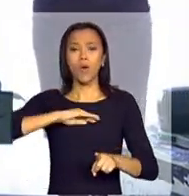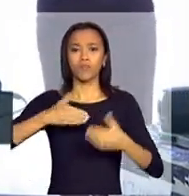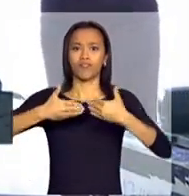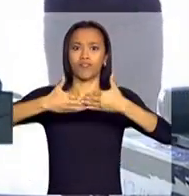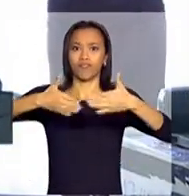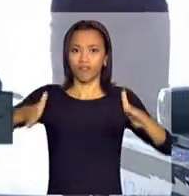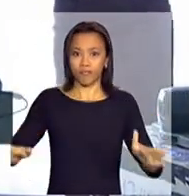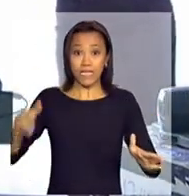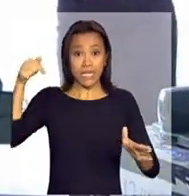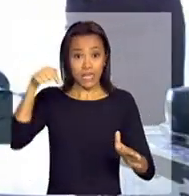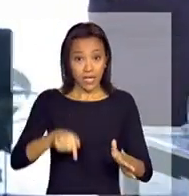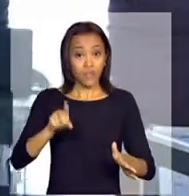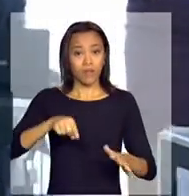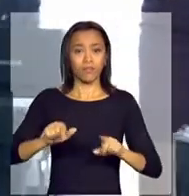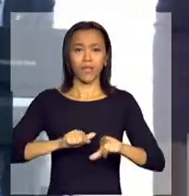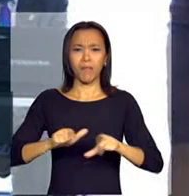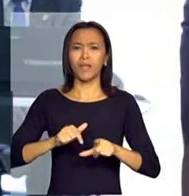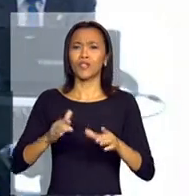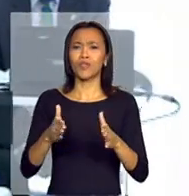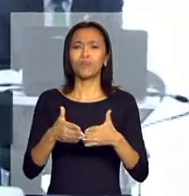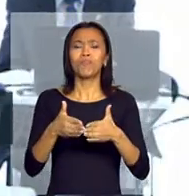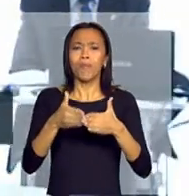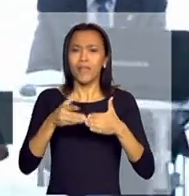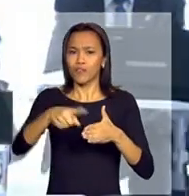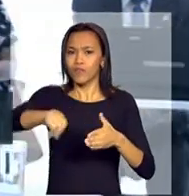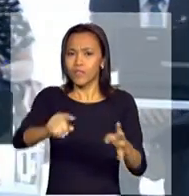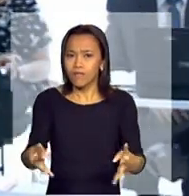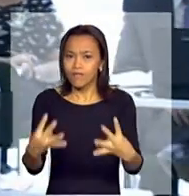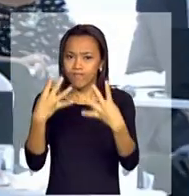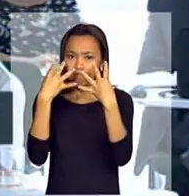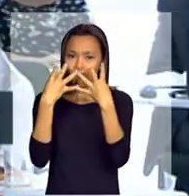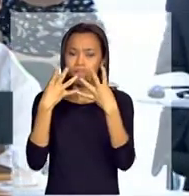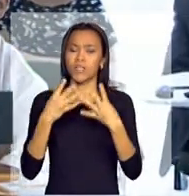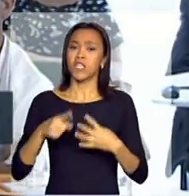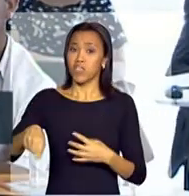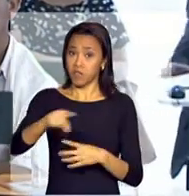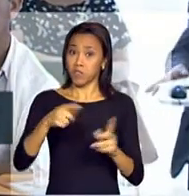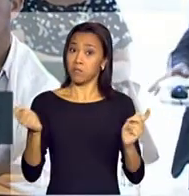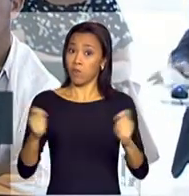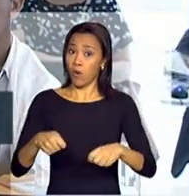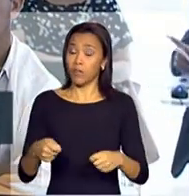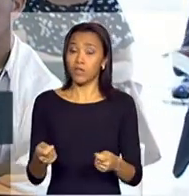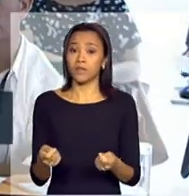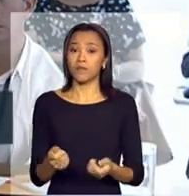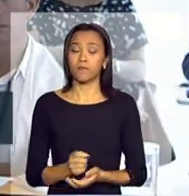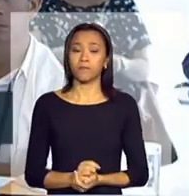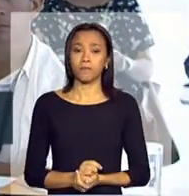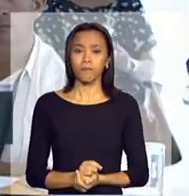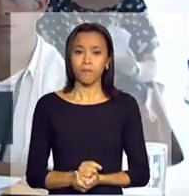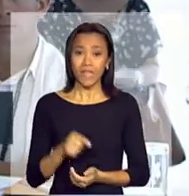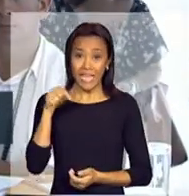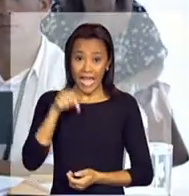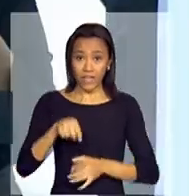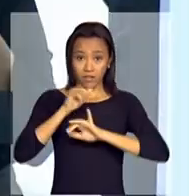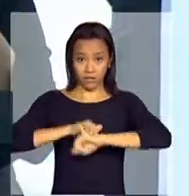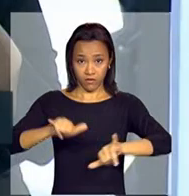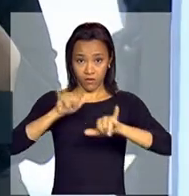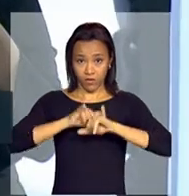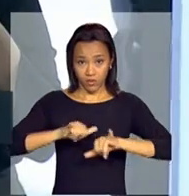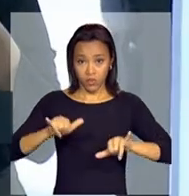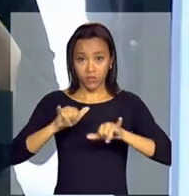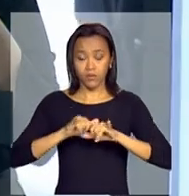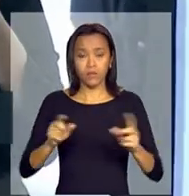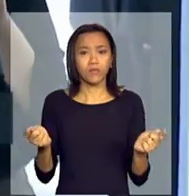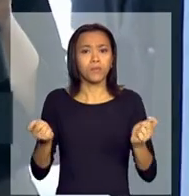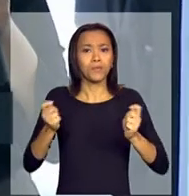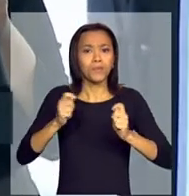e essa é uma ação que eu também chamo muita atenção para os senhores, que os senhores podem nos garantir que essas informações baixem